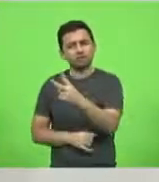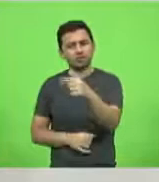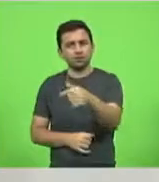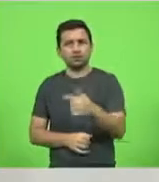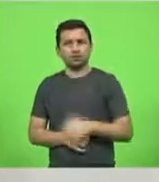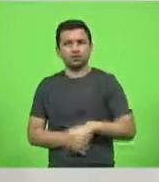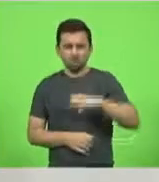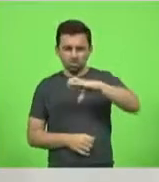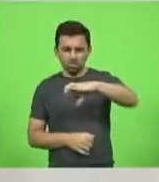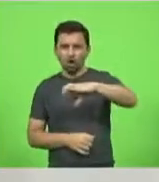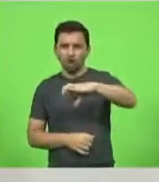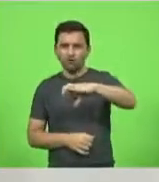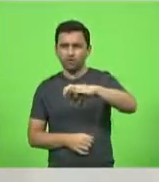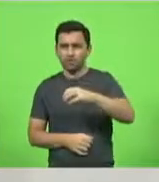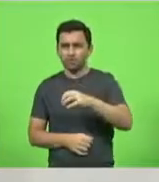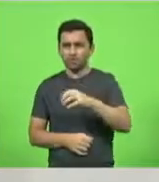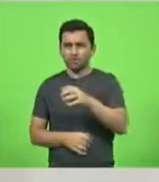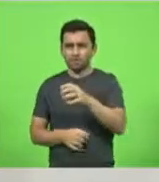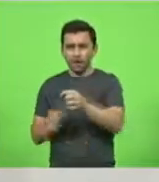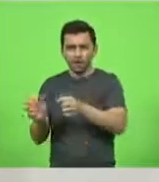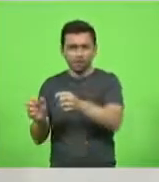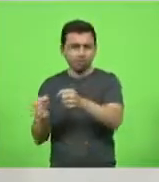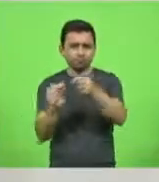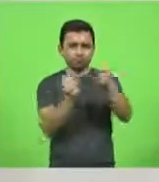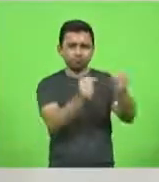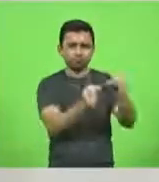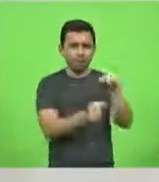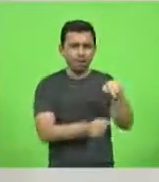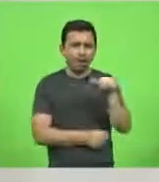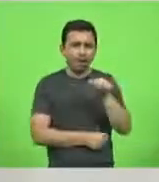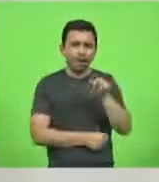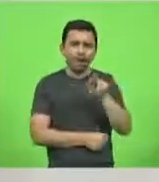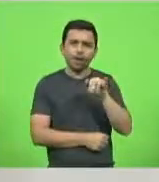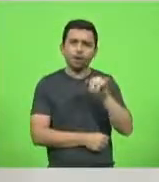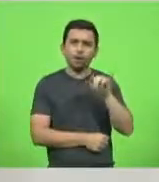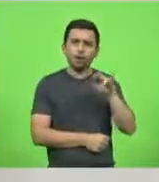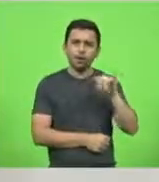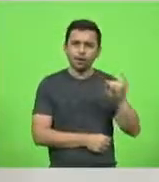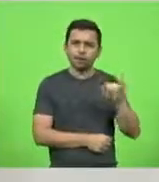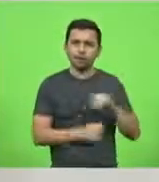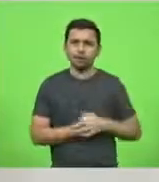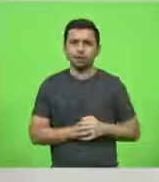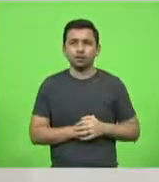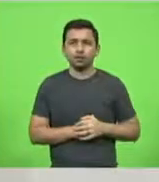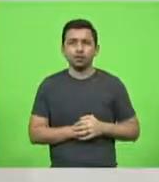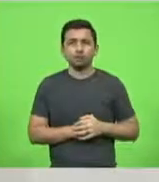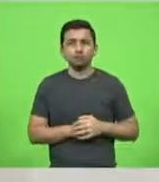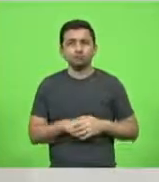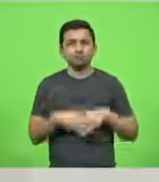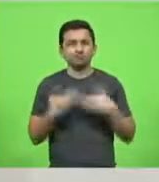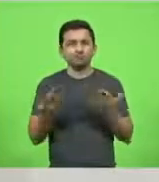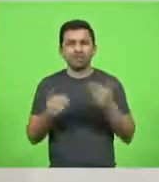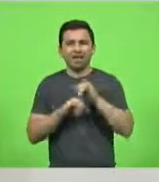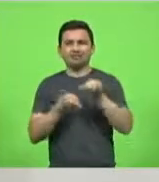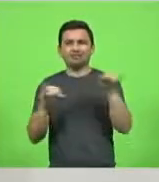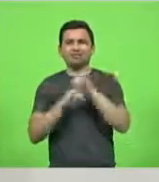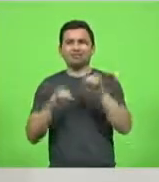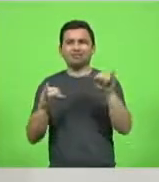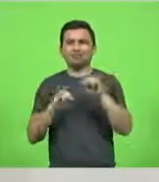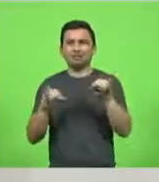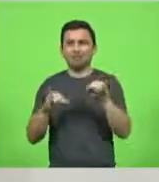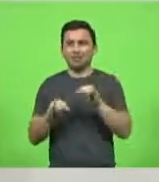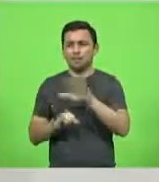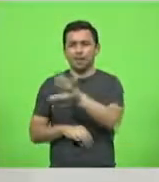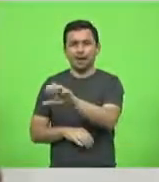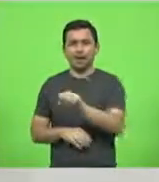realmente para Araquari. De onde essa certeza aí? Já avisei, Deus perdoa, a internet não. Então, não anuncia que está levando polícia para